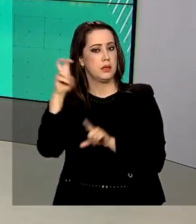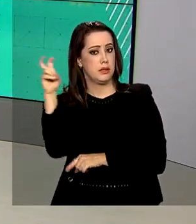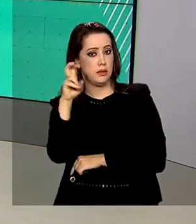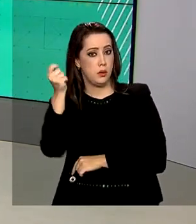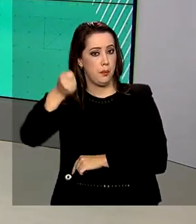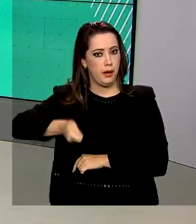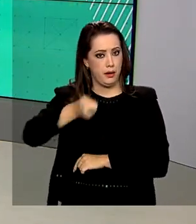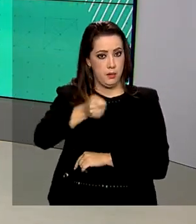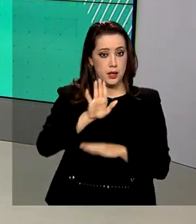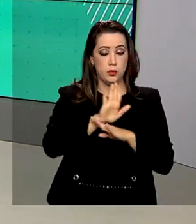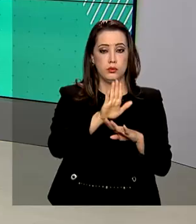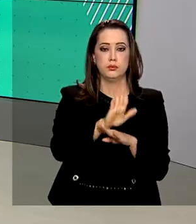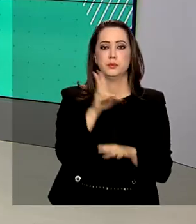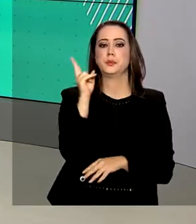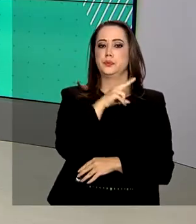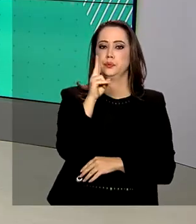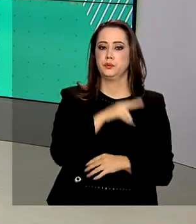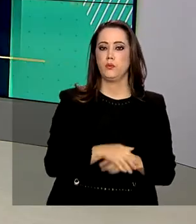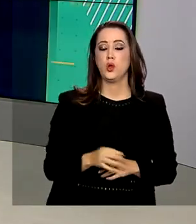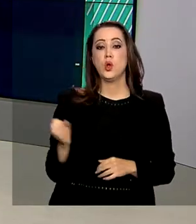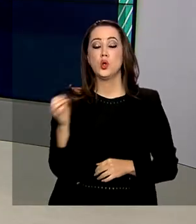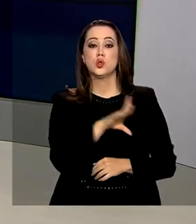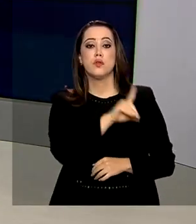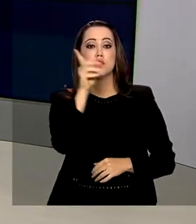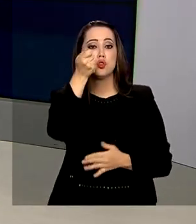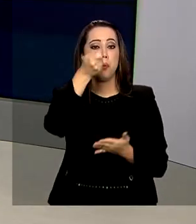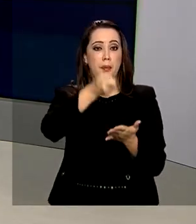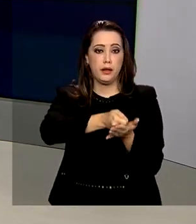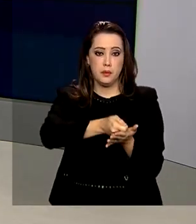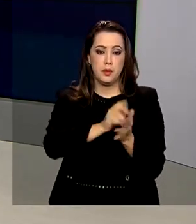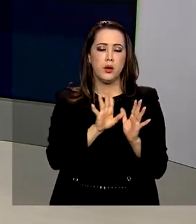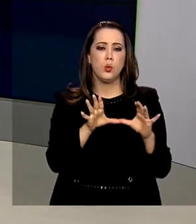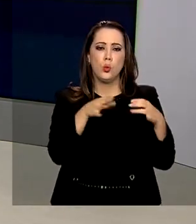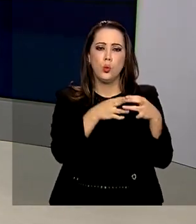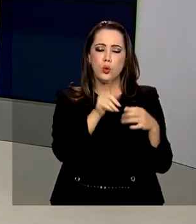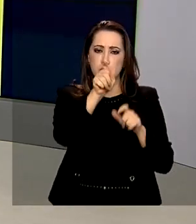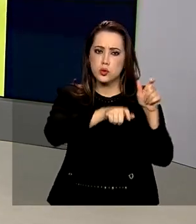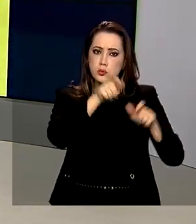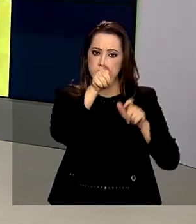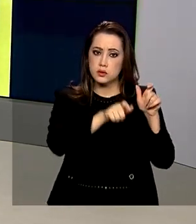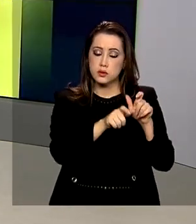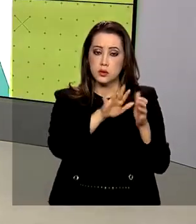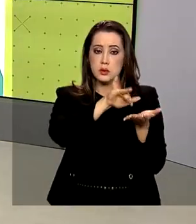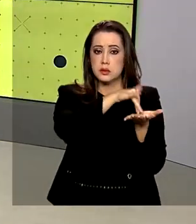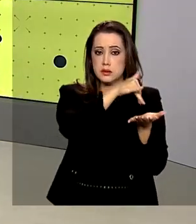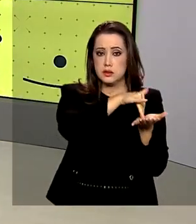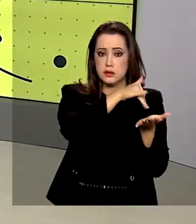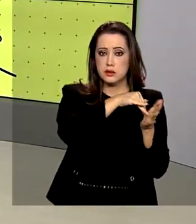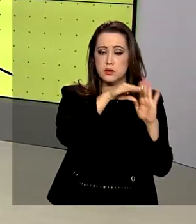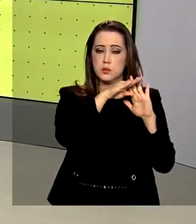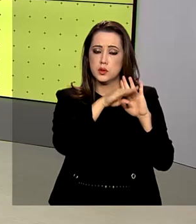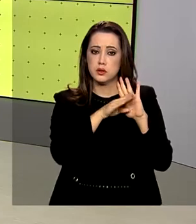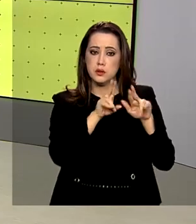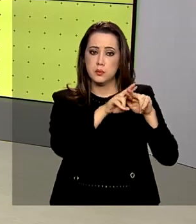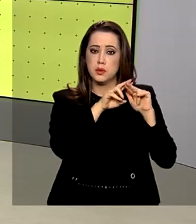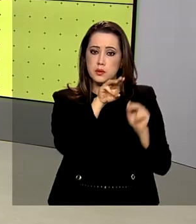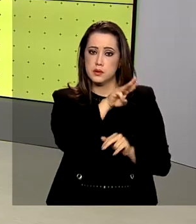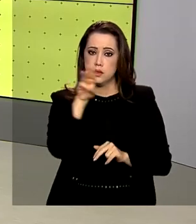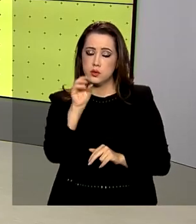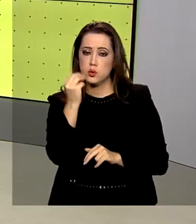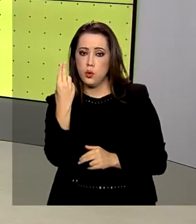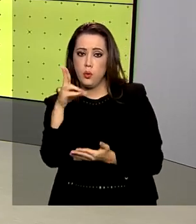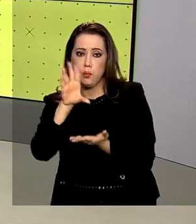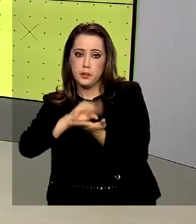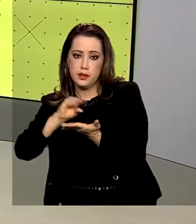e quinta parcelas do auxílio emergencial. Os novos pagamentos contemplam os beneficiários que se inscreveram no programa por meio do